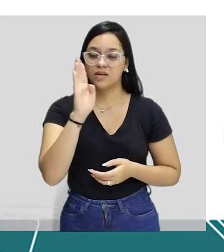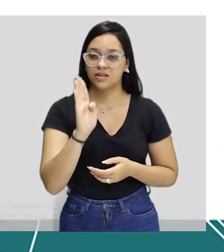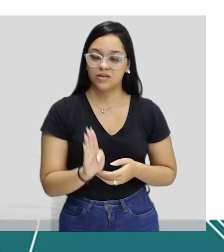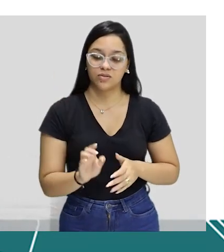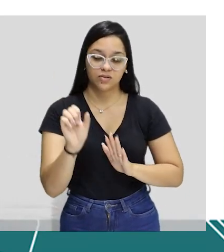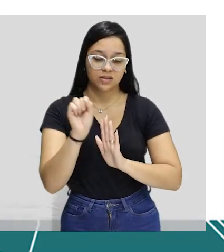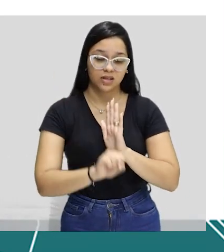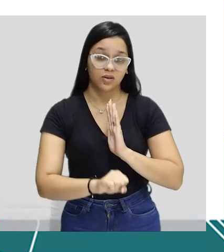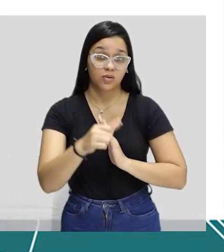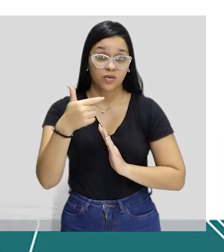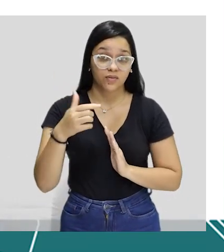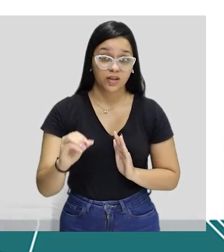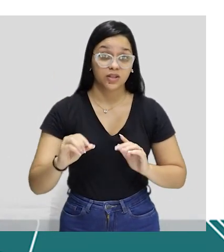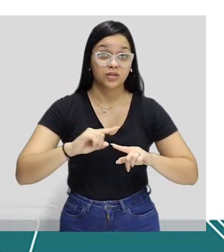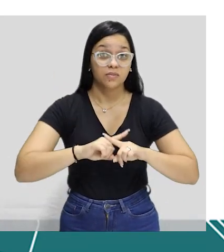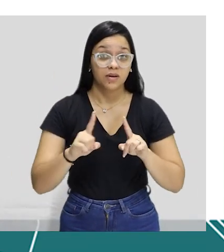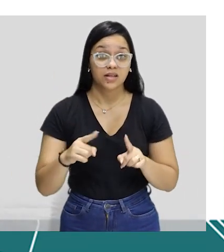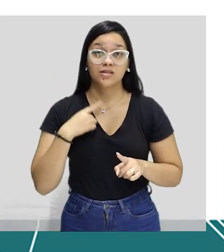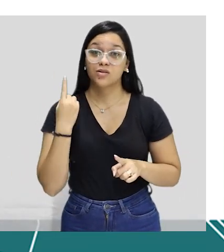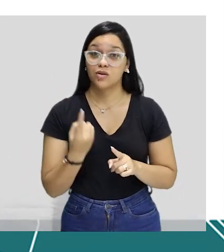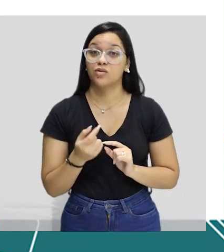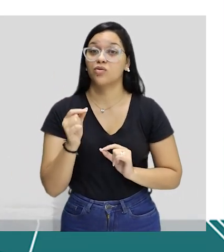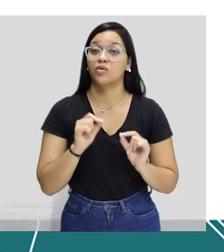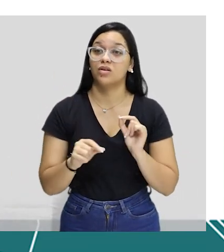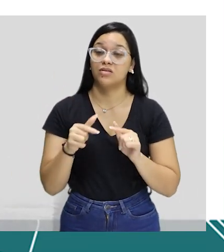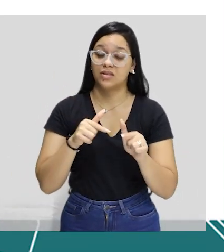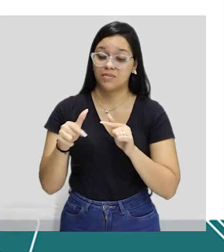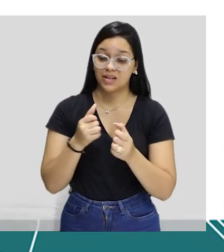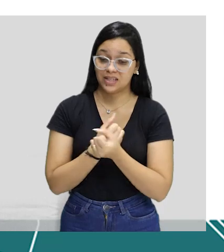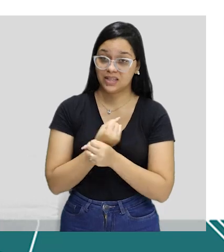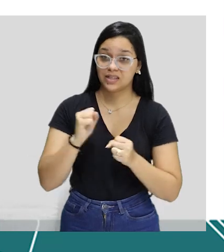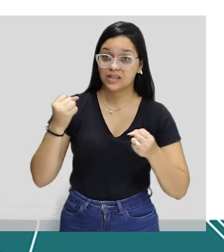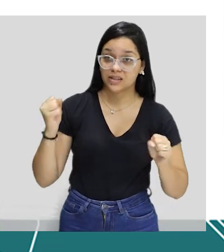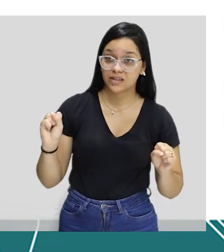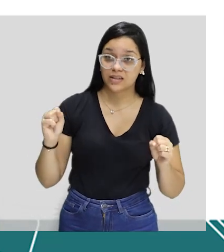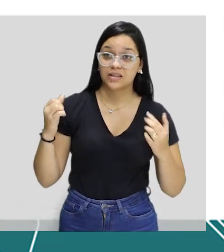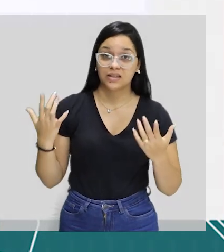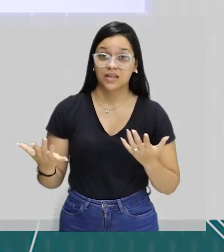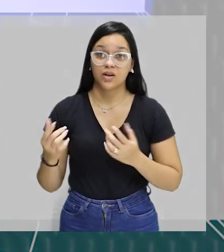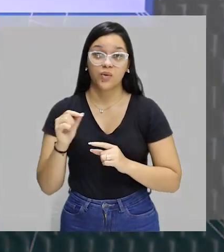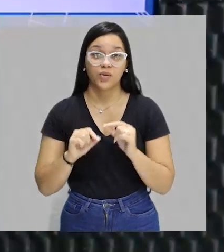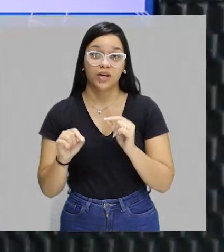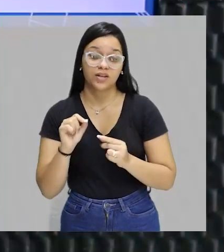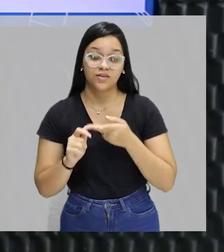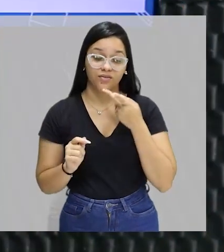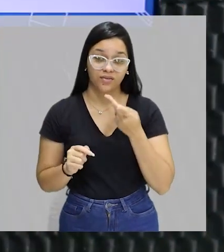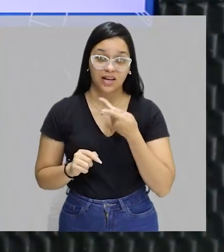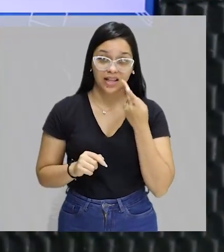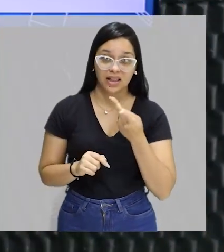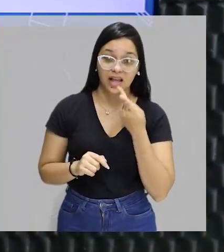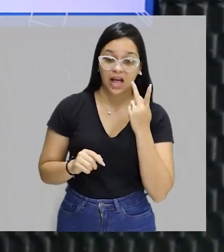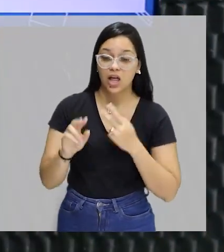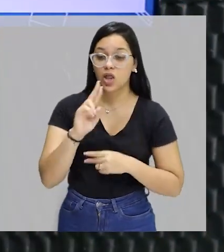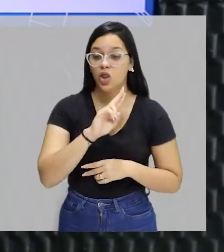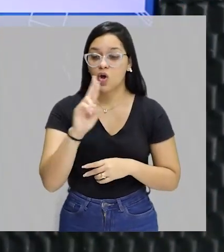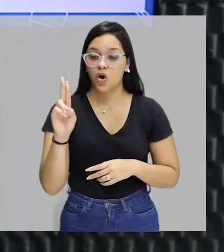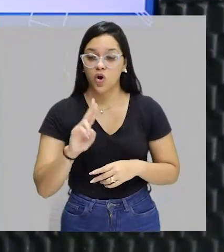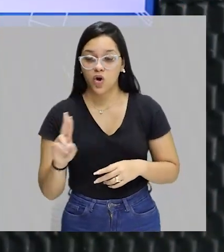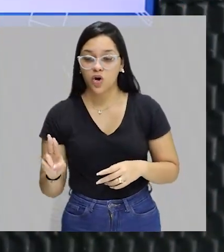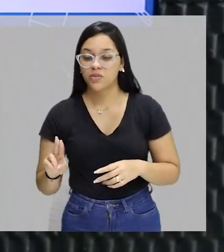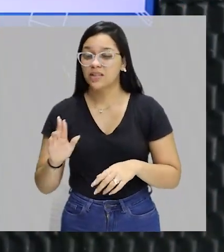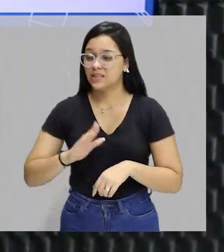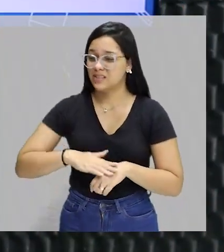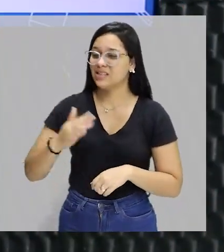no século XX, mas a gente vai tentar fazer o trabalho gigantesco e hercúleo de citar pontos, nomes e peças